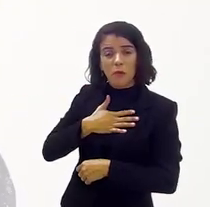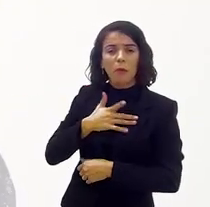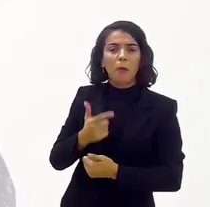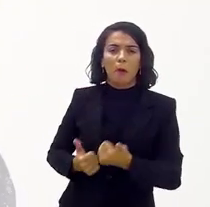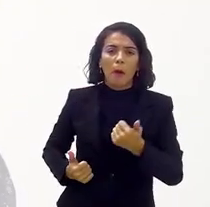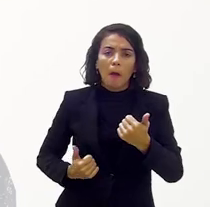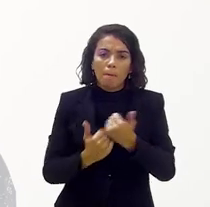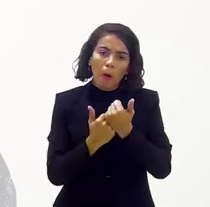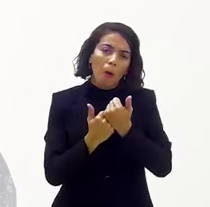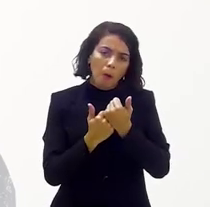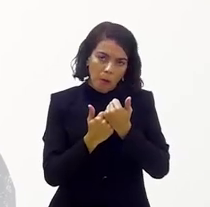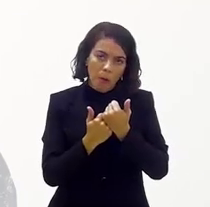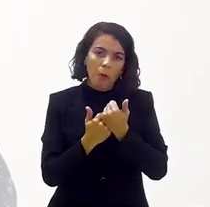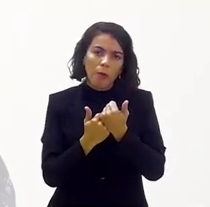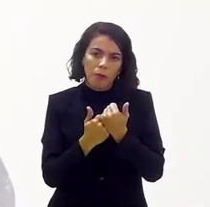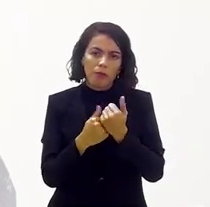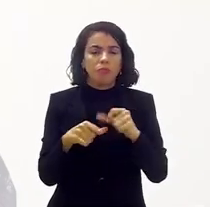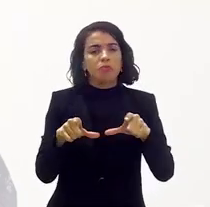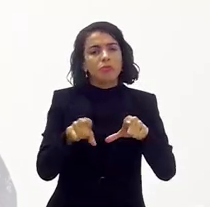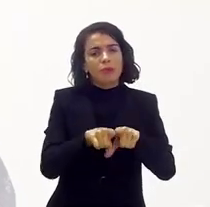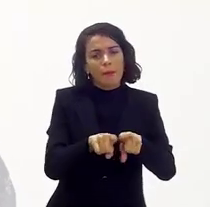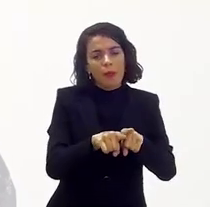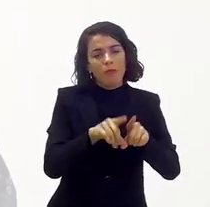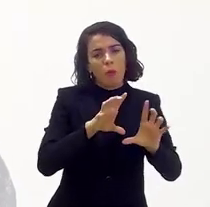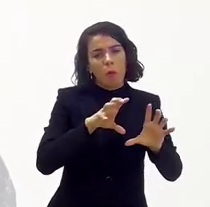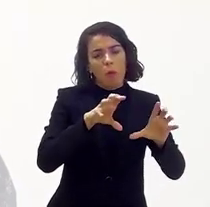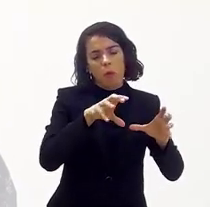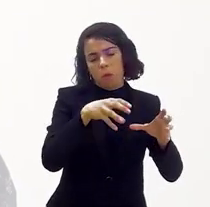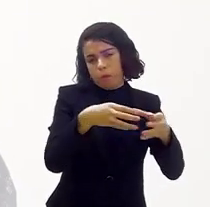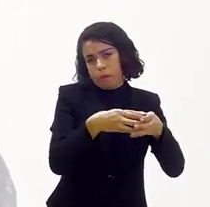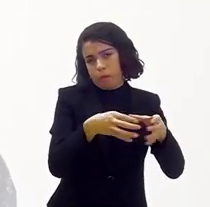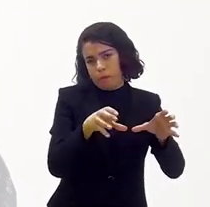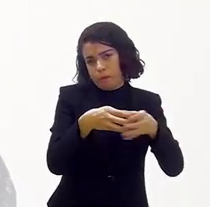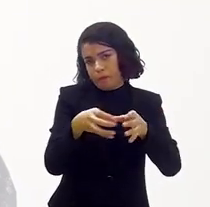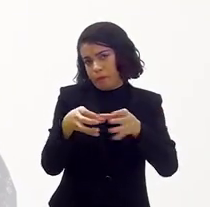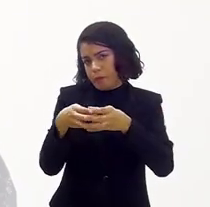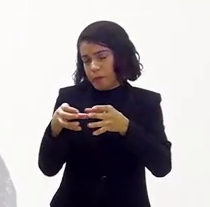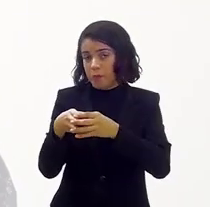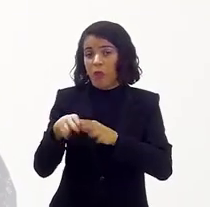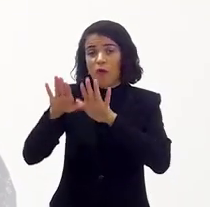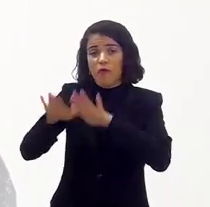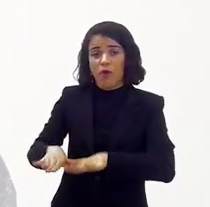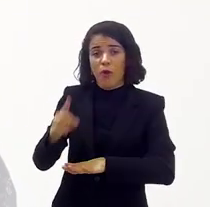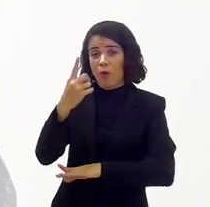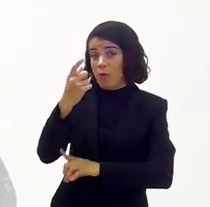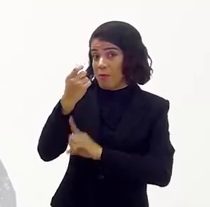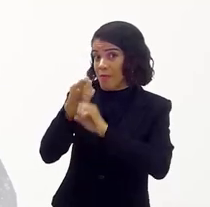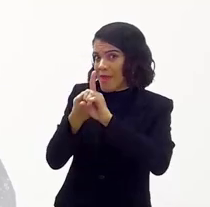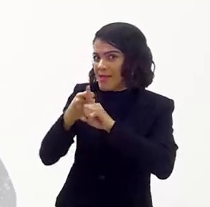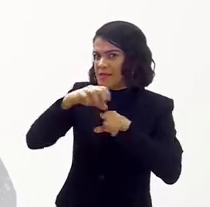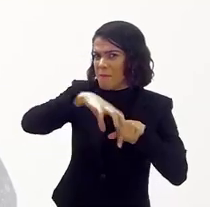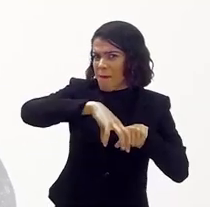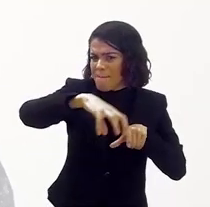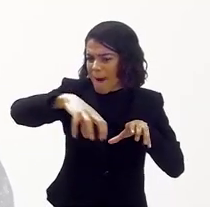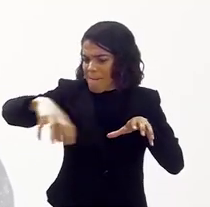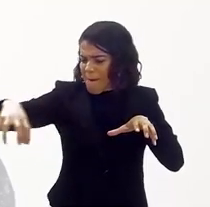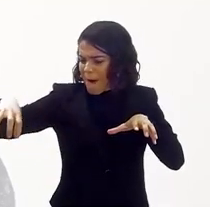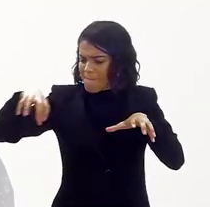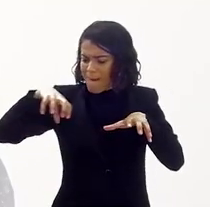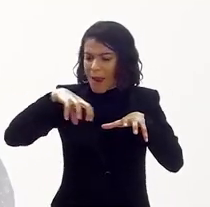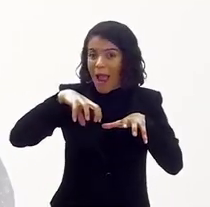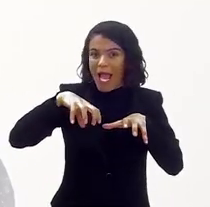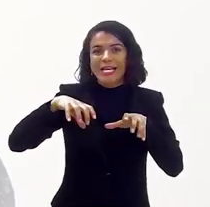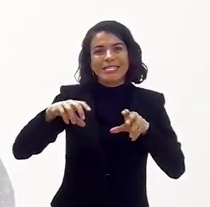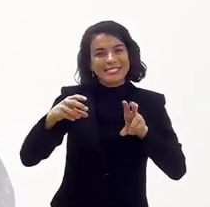com o apoio de lá, dos órgãos governamentais, né? A gente foi, eu passei um mês lá na reserva indígena